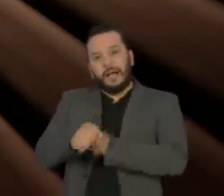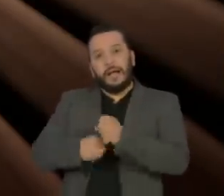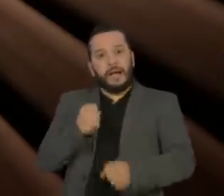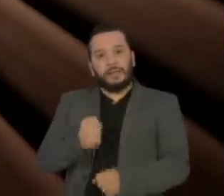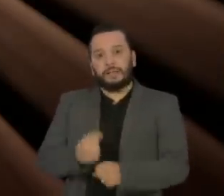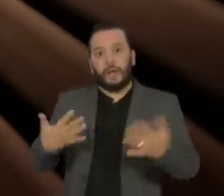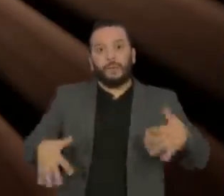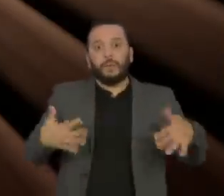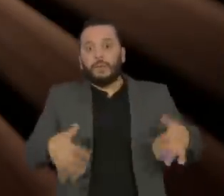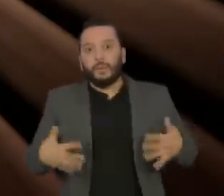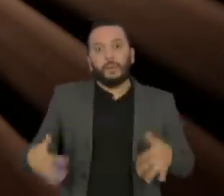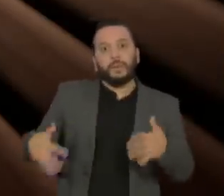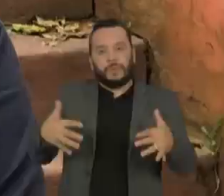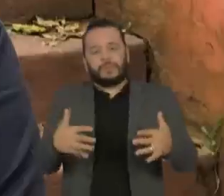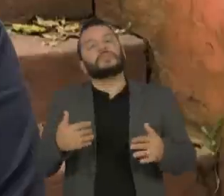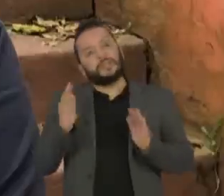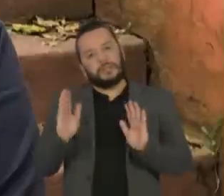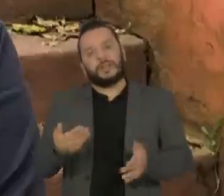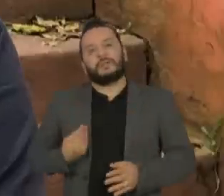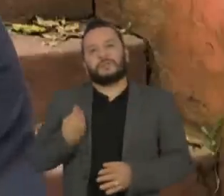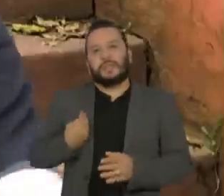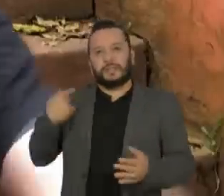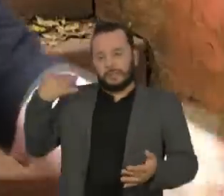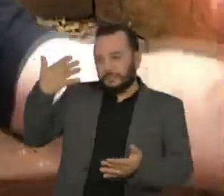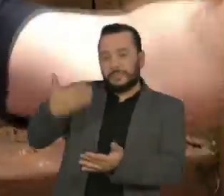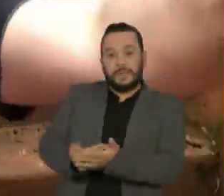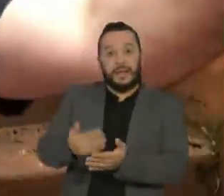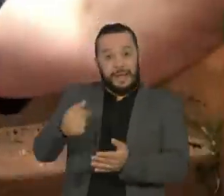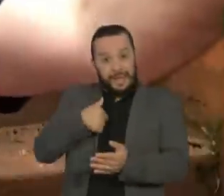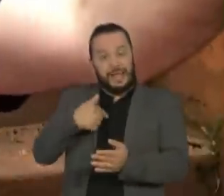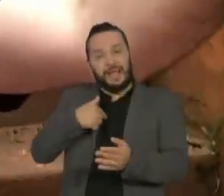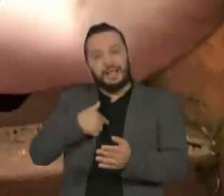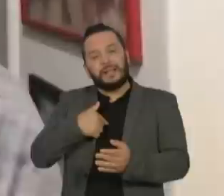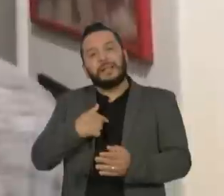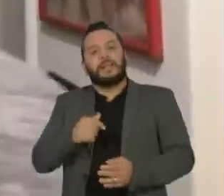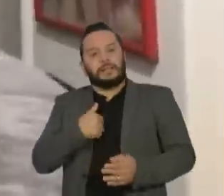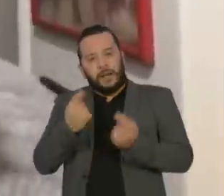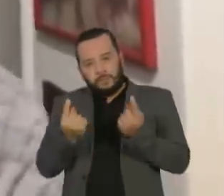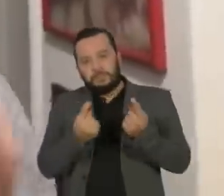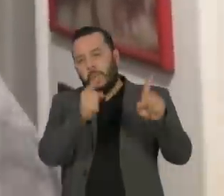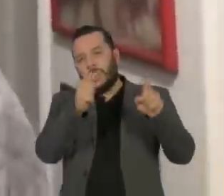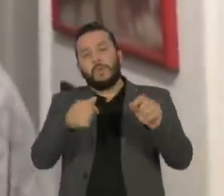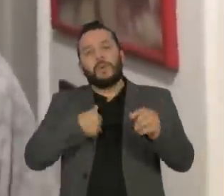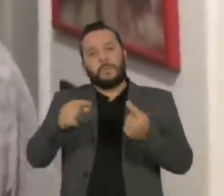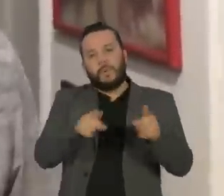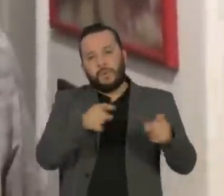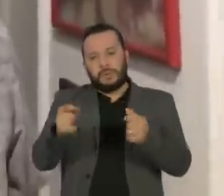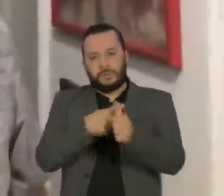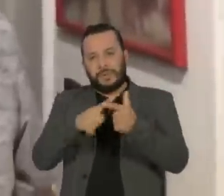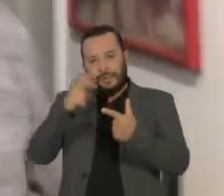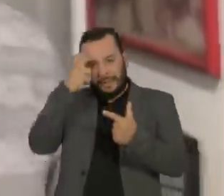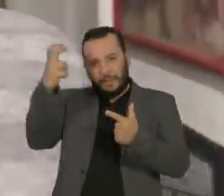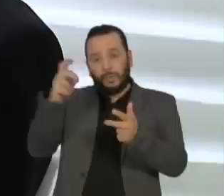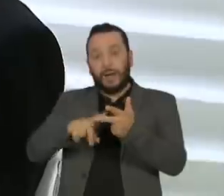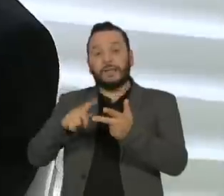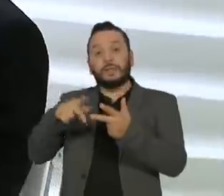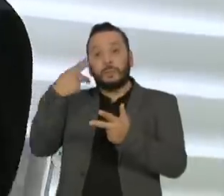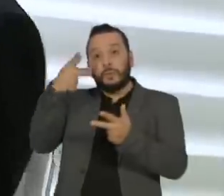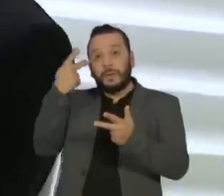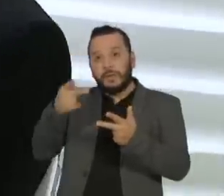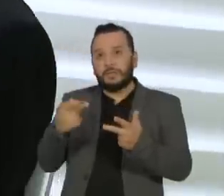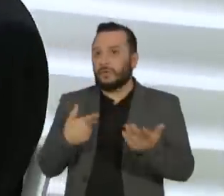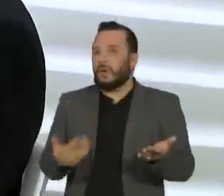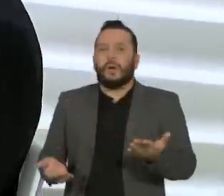parte de sua autobiografia. Seus alvos preferidos? Músicos, intelectuais e principalmente os políticos, não